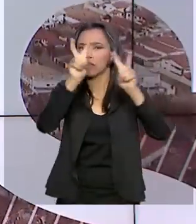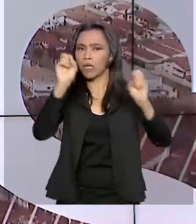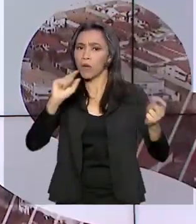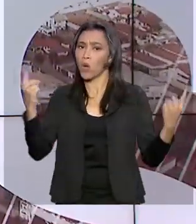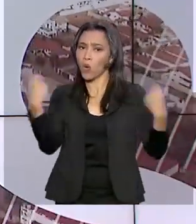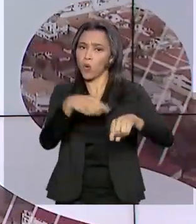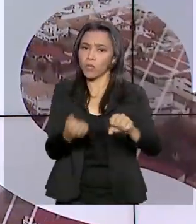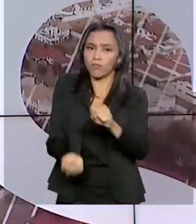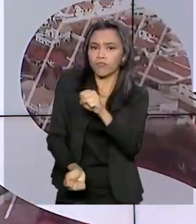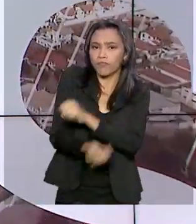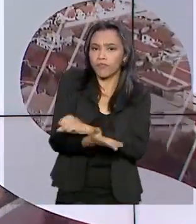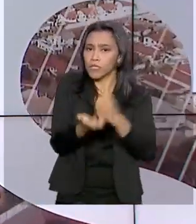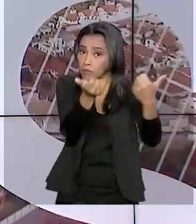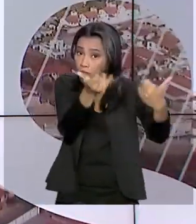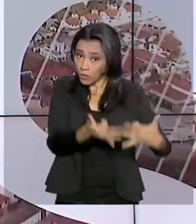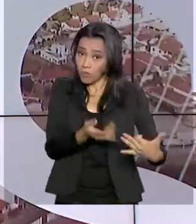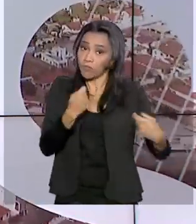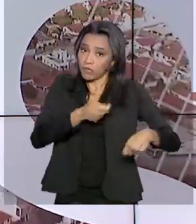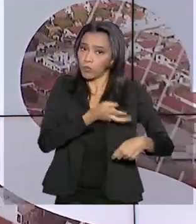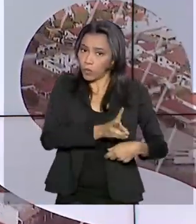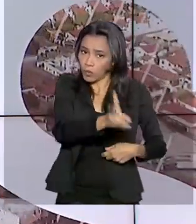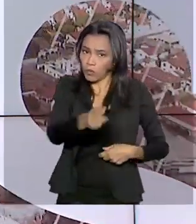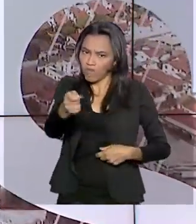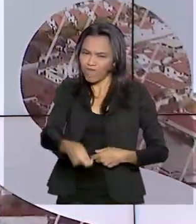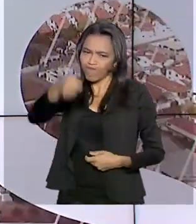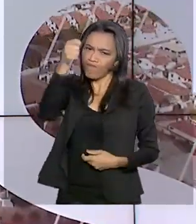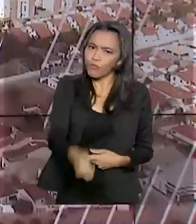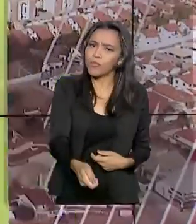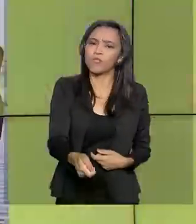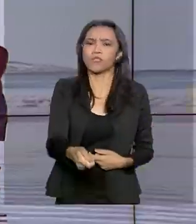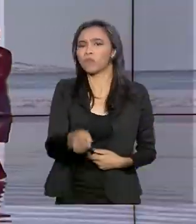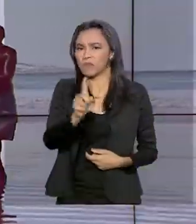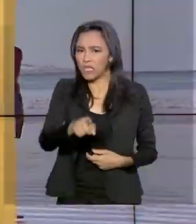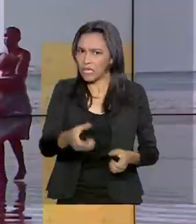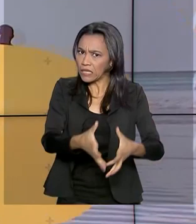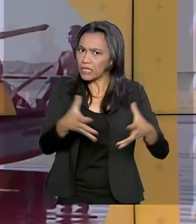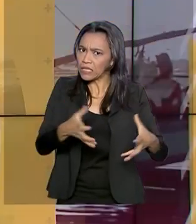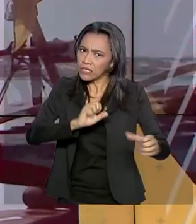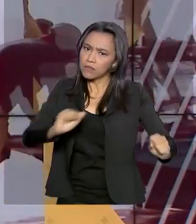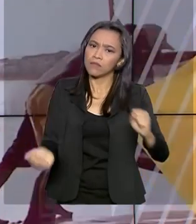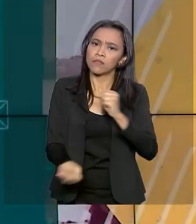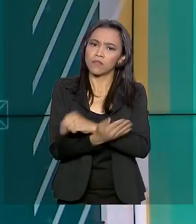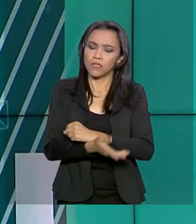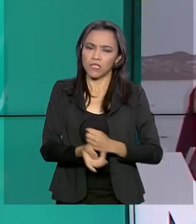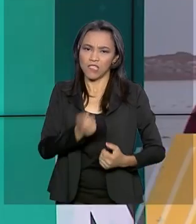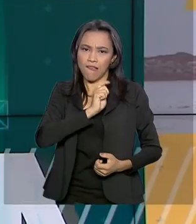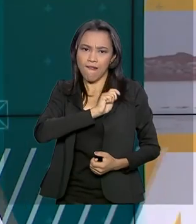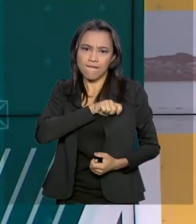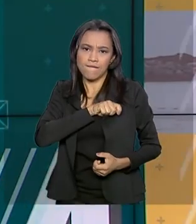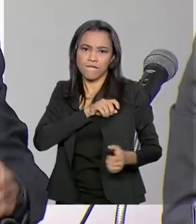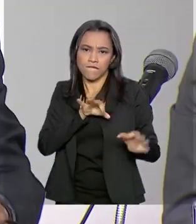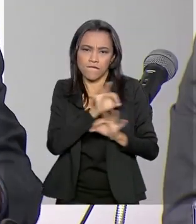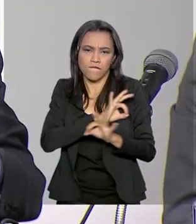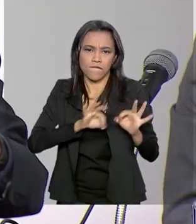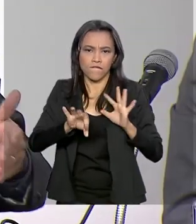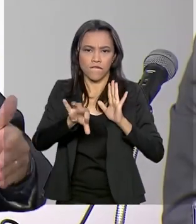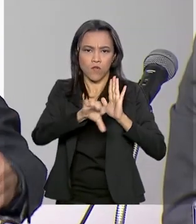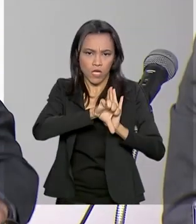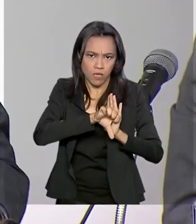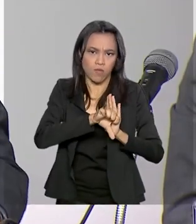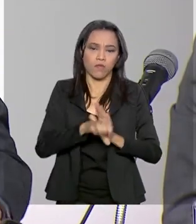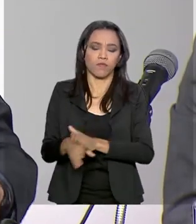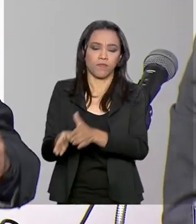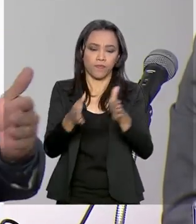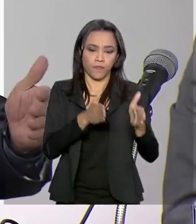e destacou que é preciso continuar punindo o que chamou de grande corrupção e também o crime organizado. Sérgio